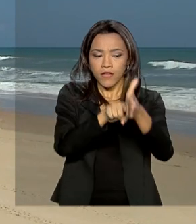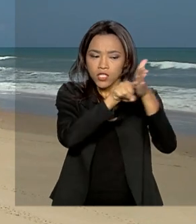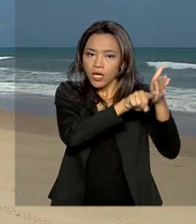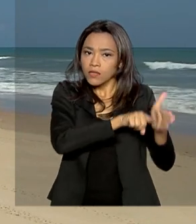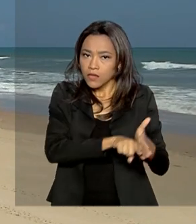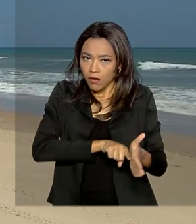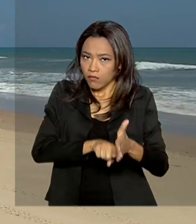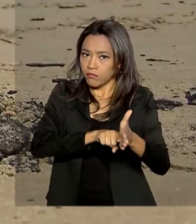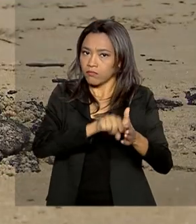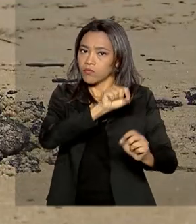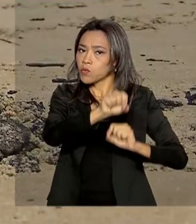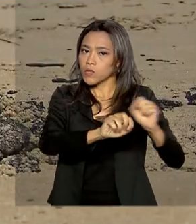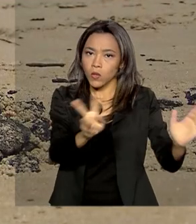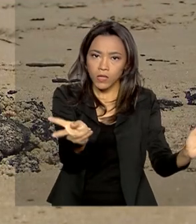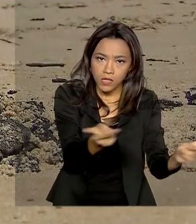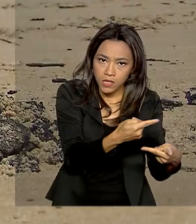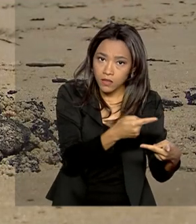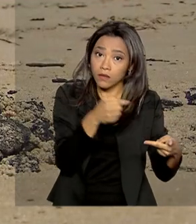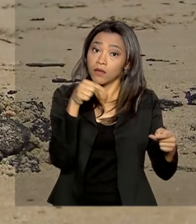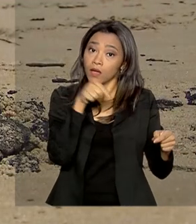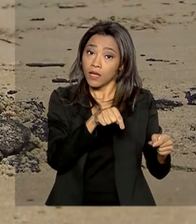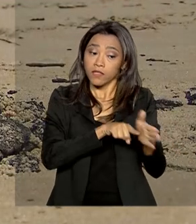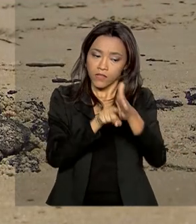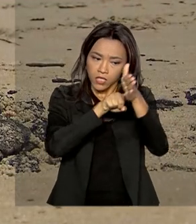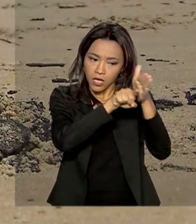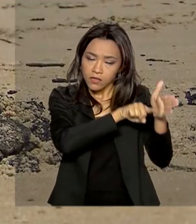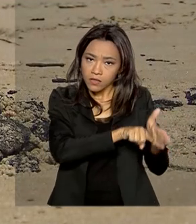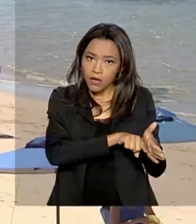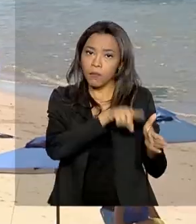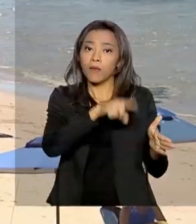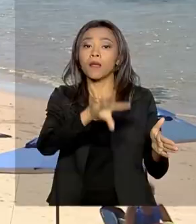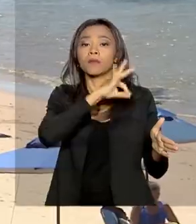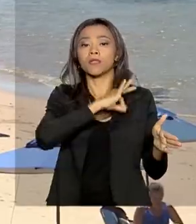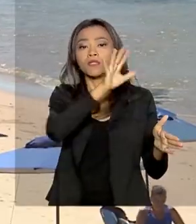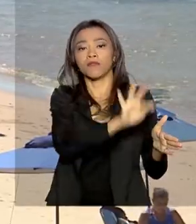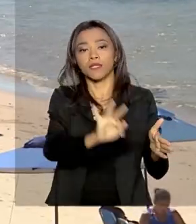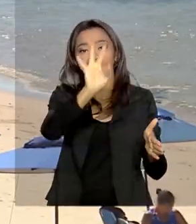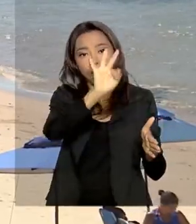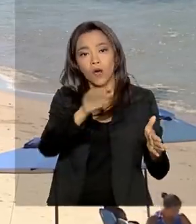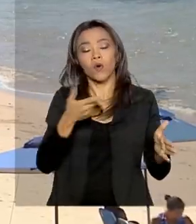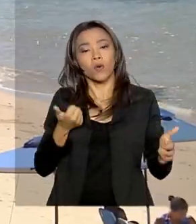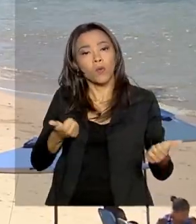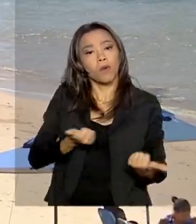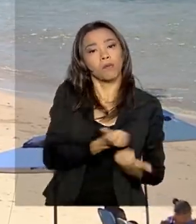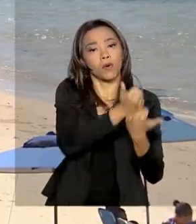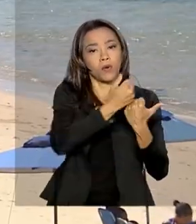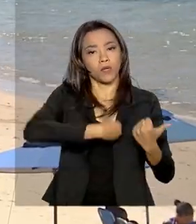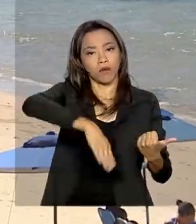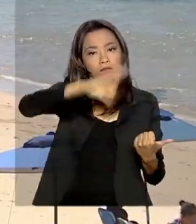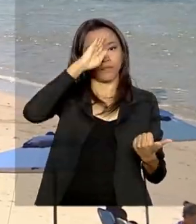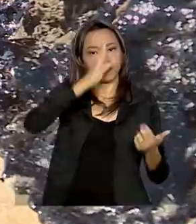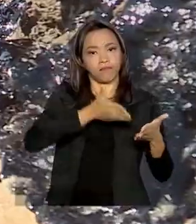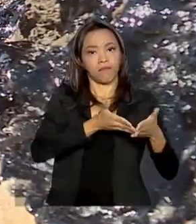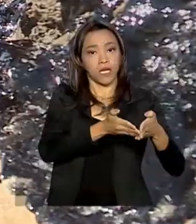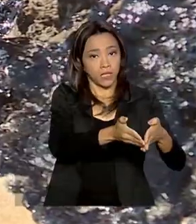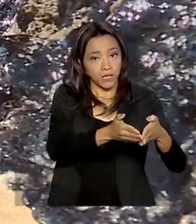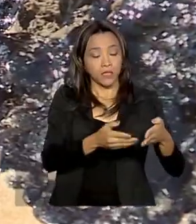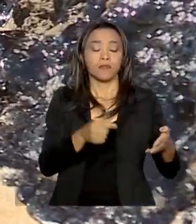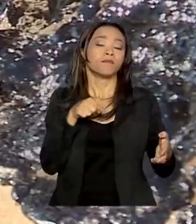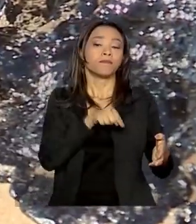inquérito e as investigações pela Polícia Federal auxiliada pela Marinha chegaram a